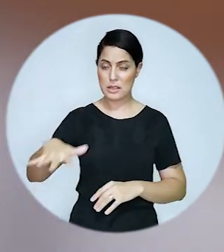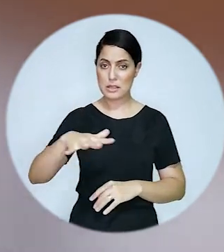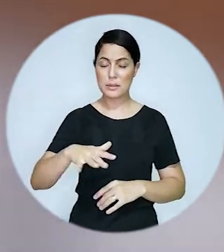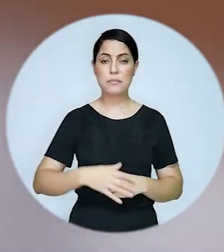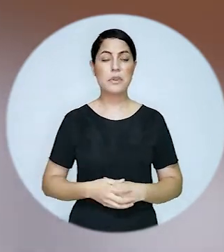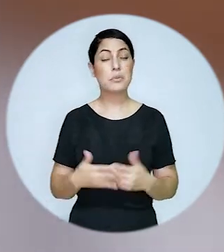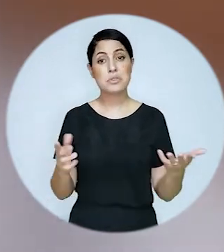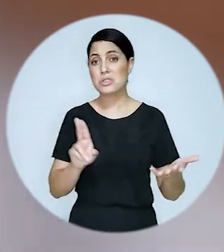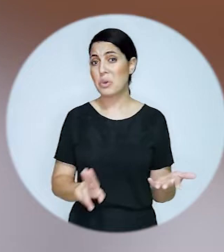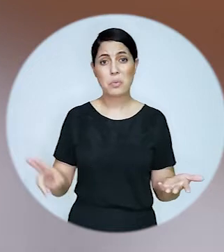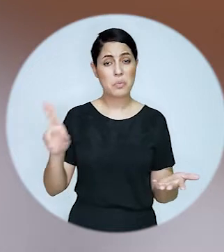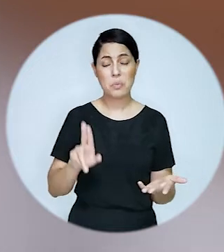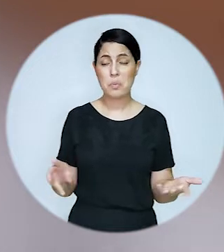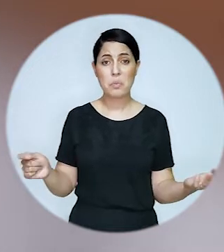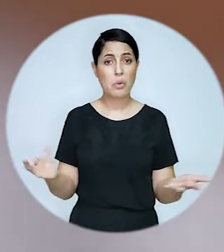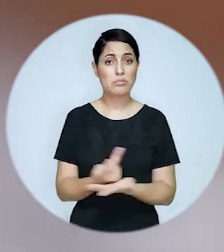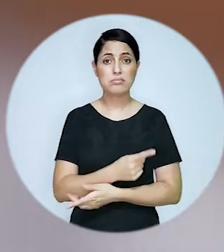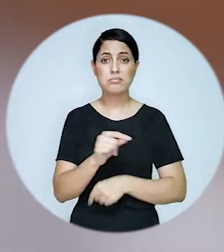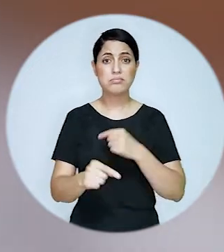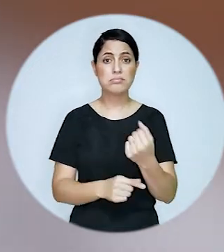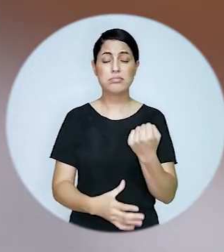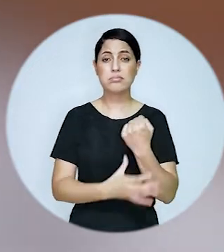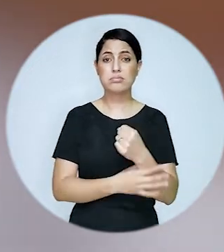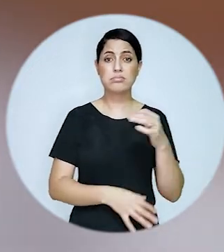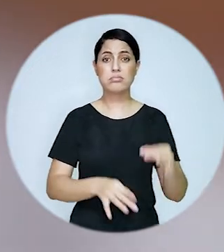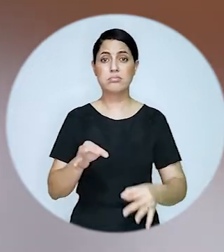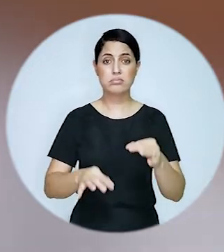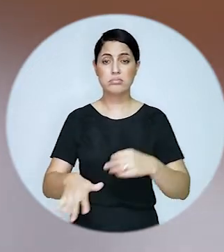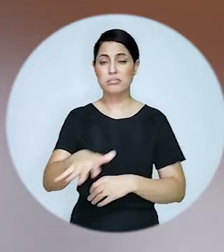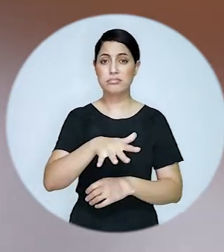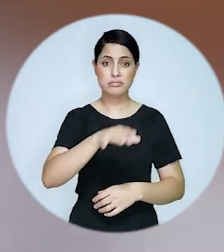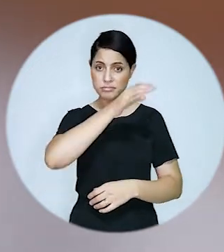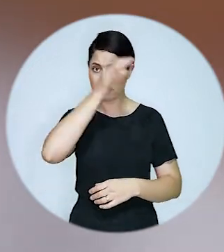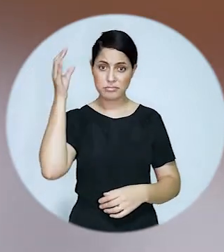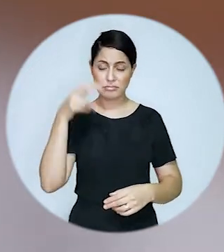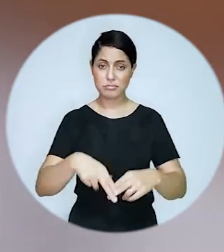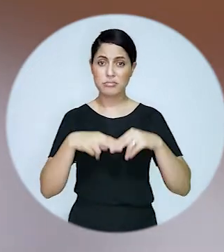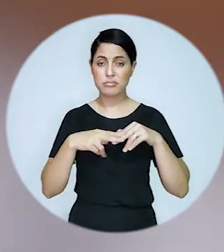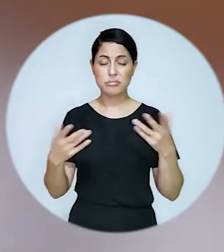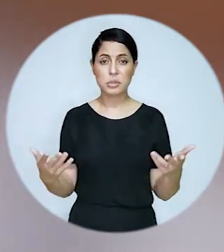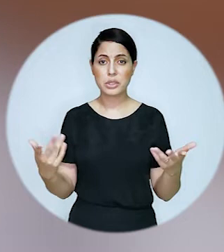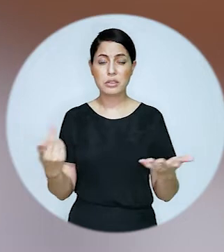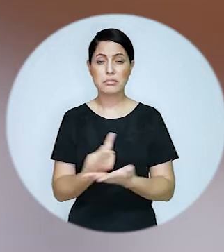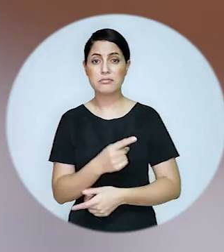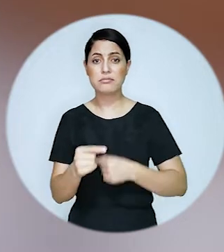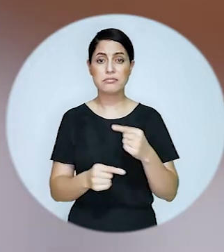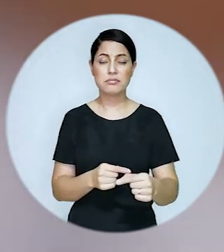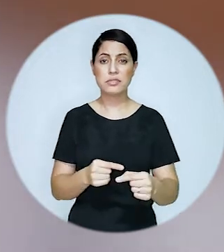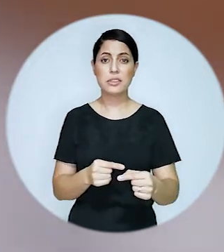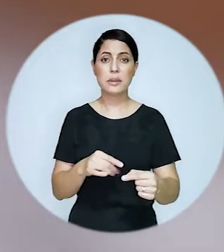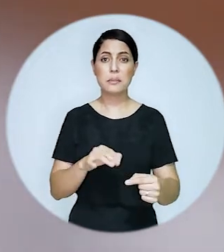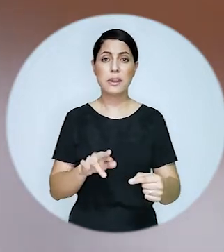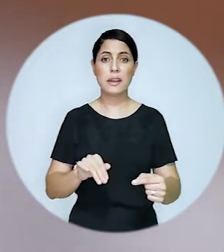especializados. E quando você não os utiliza, você pode sim causar insegurança para o seu cliente, uma vez que você pode dar